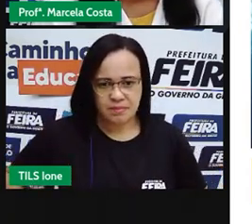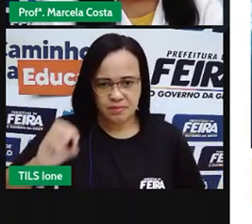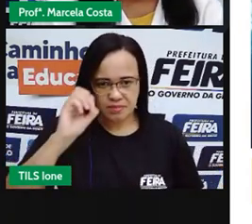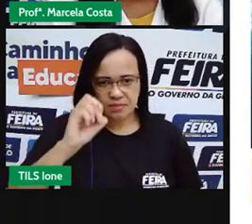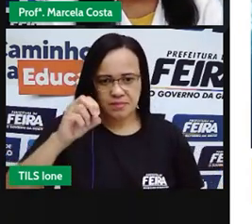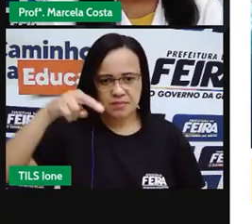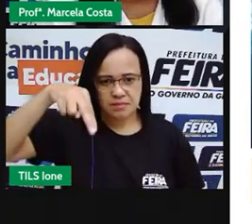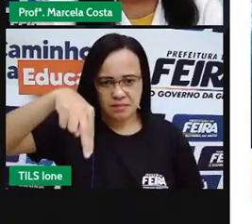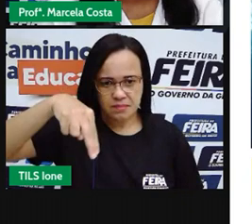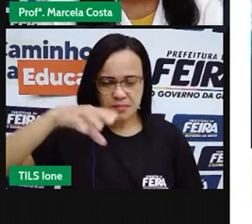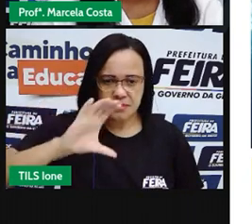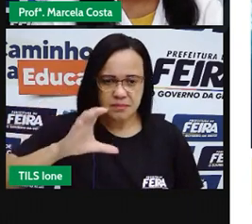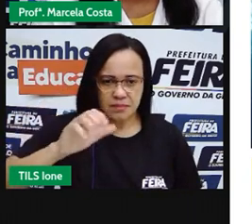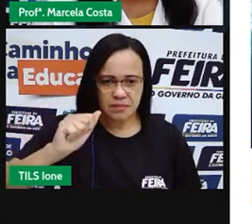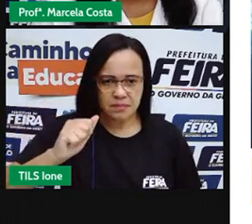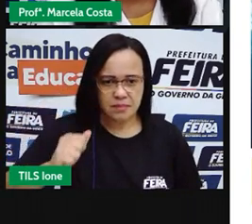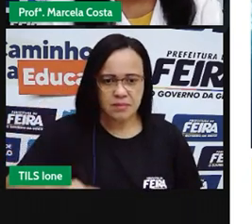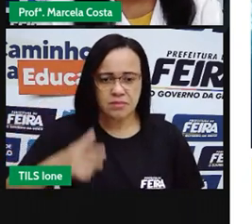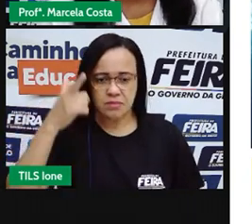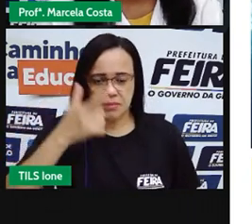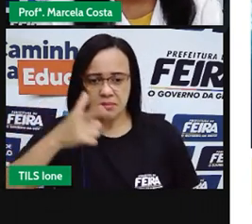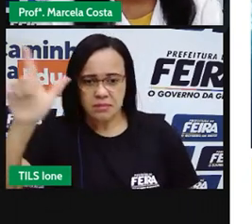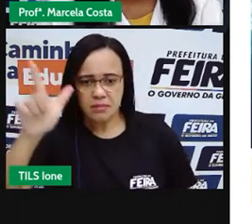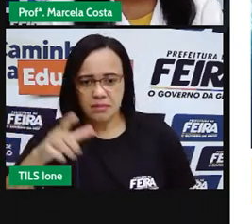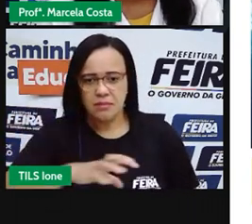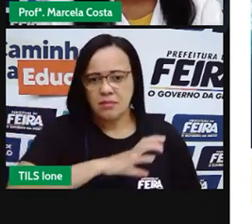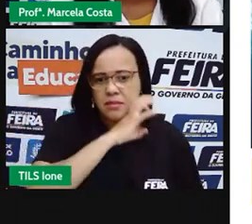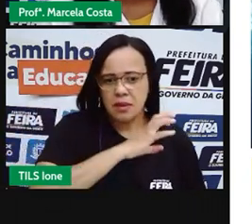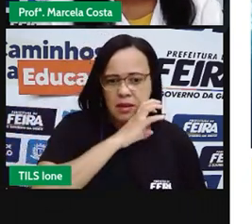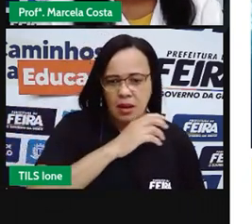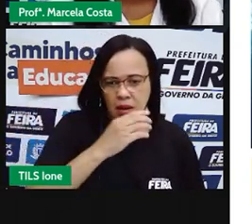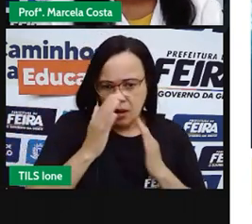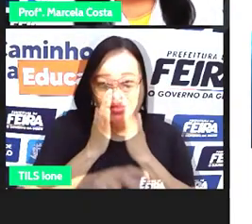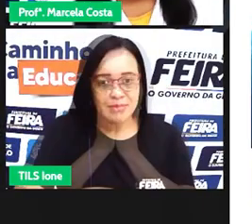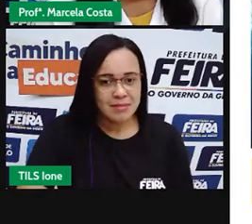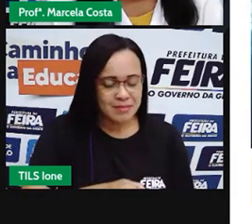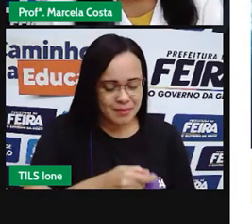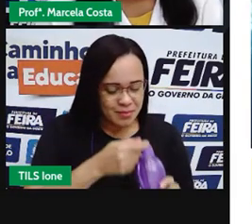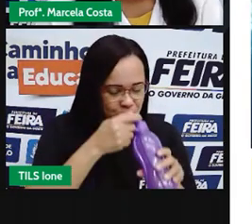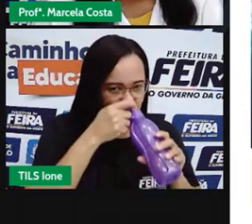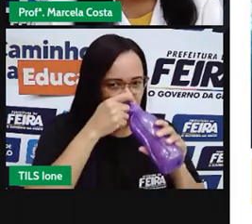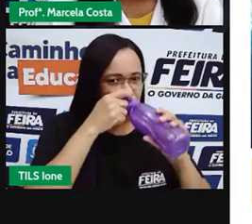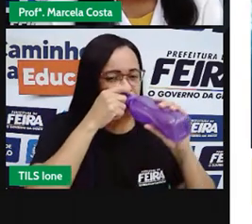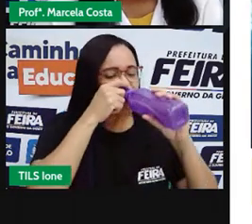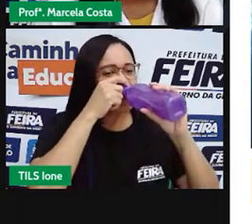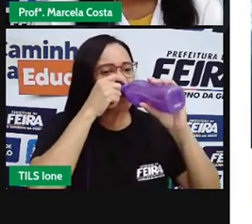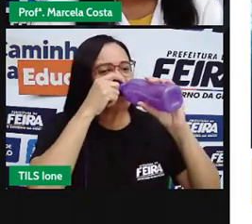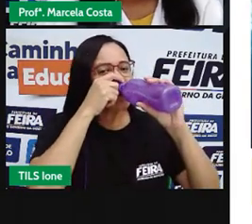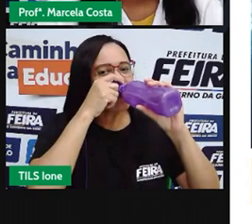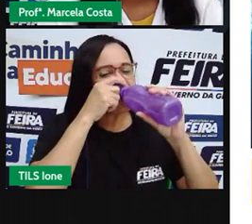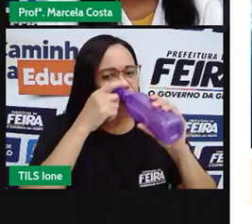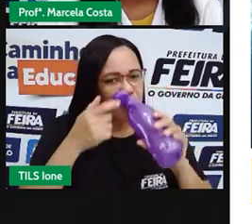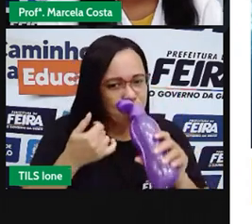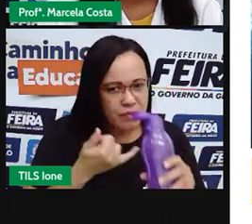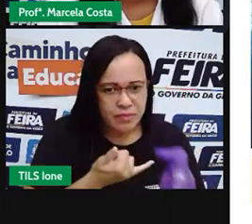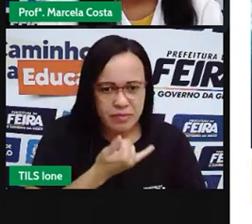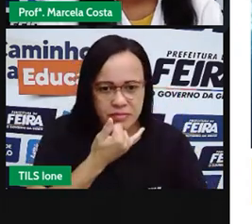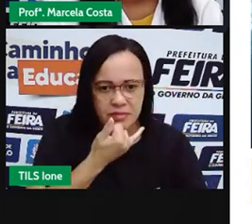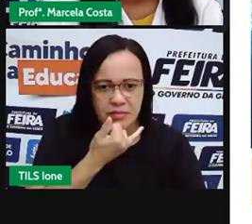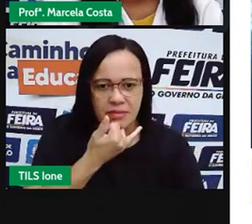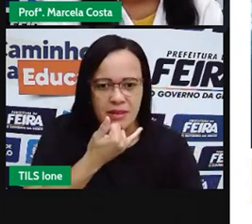Agora, um animal que começa com a letra P, o nome. E das árvores, ele nunca desce.